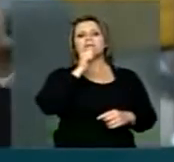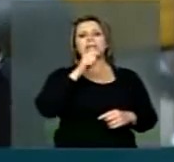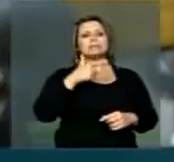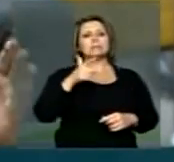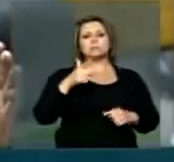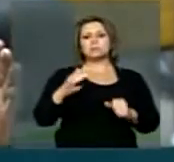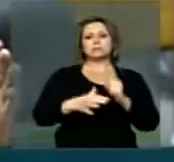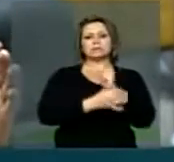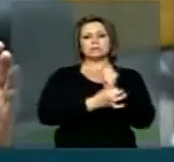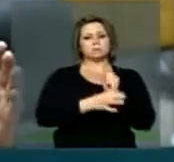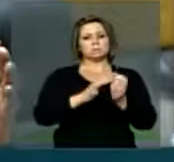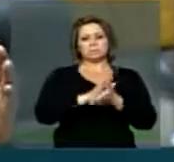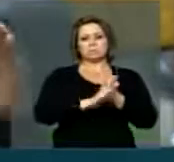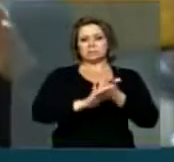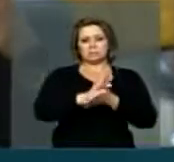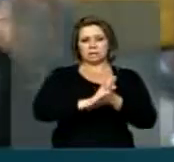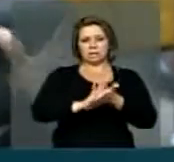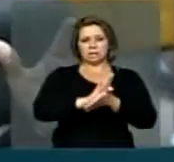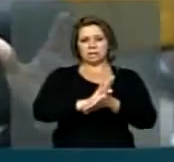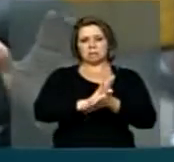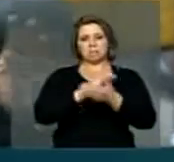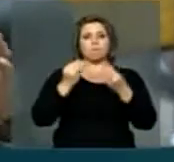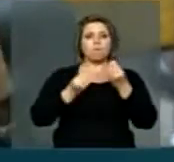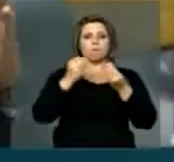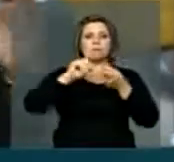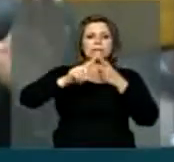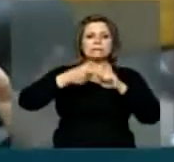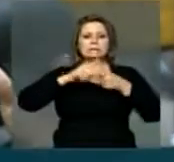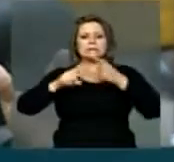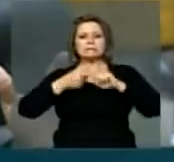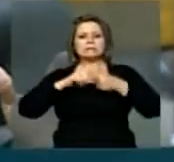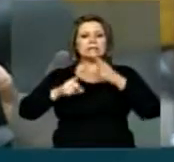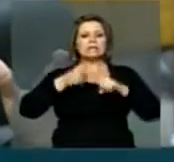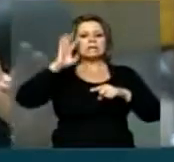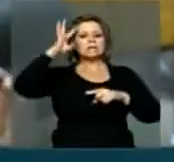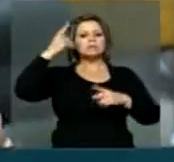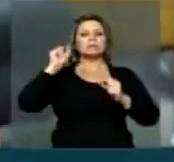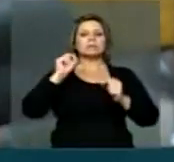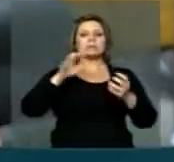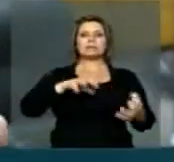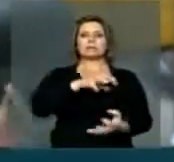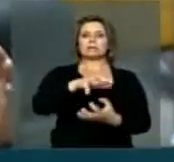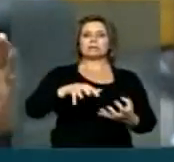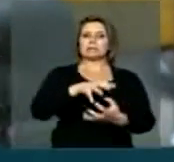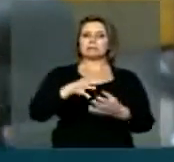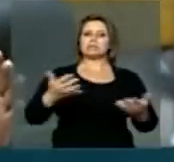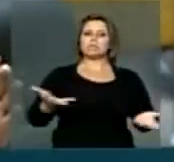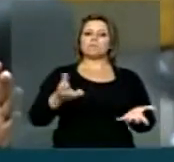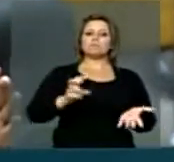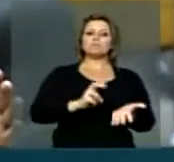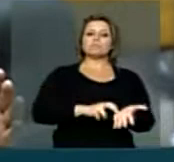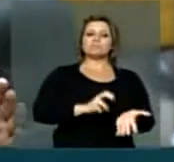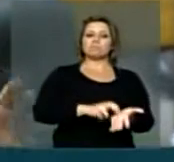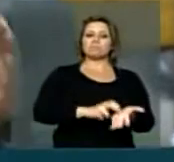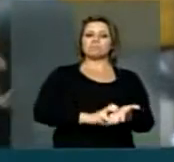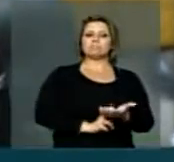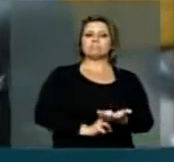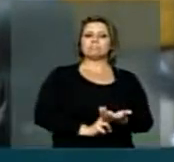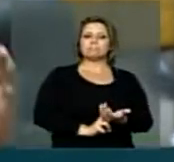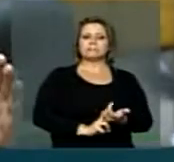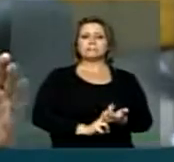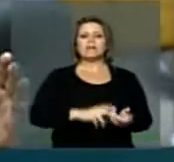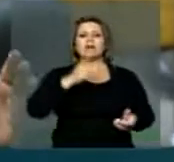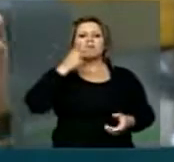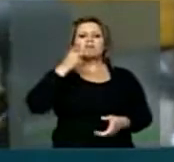assegurado da parte dos empresários um processo de negociação conclusivo. Hoje pela manhã o Tribunal Regional do Trabalho julgou